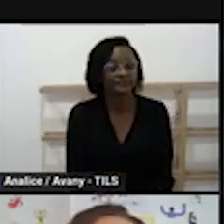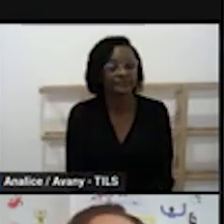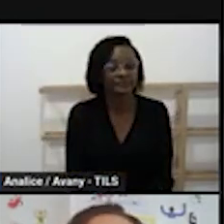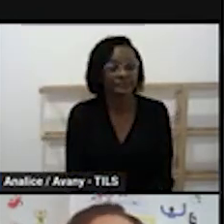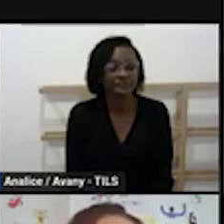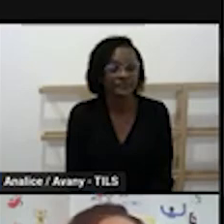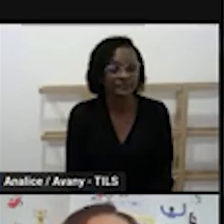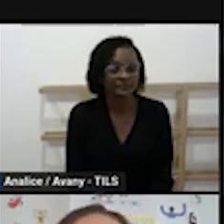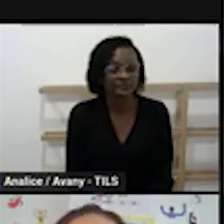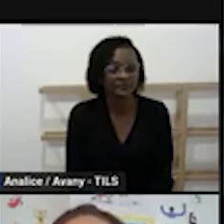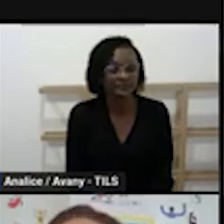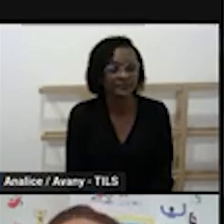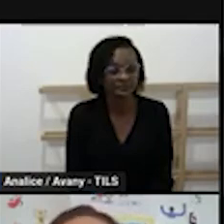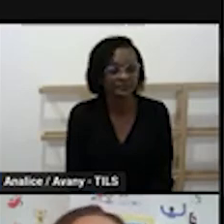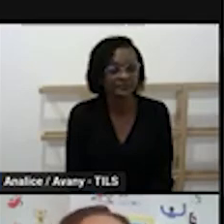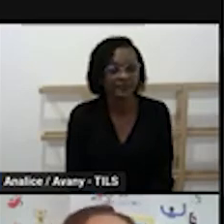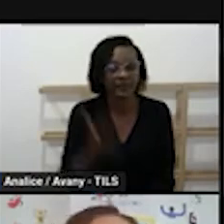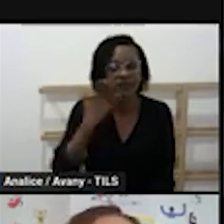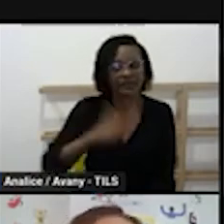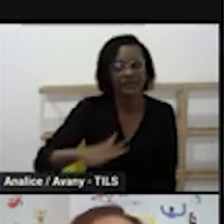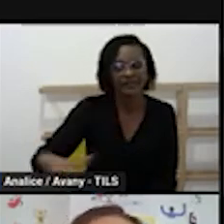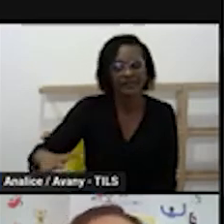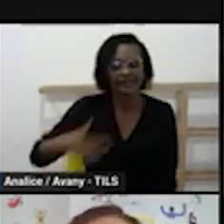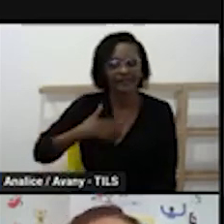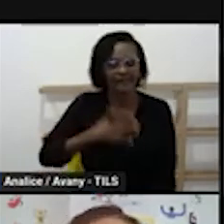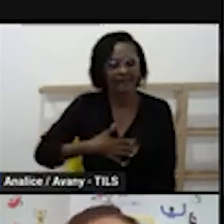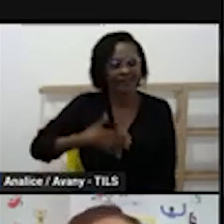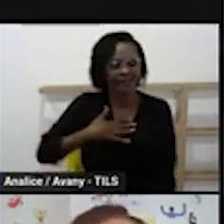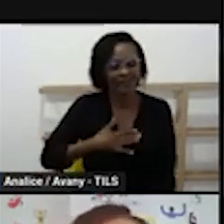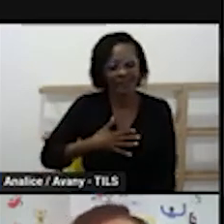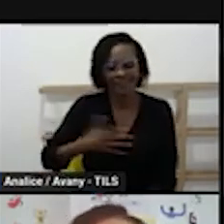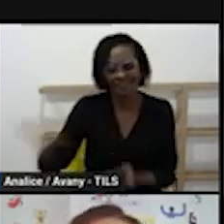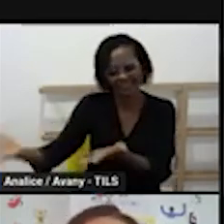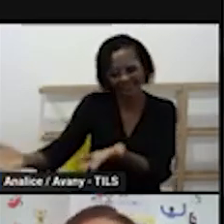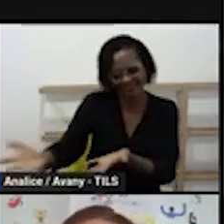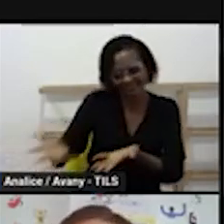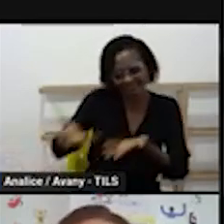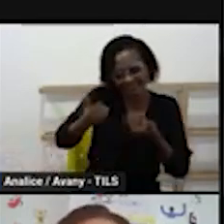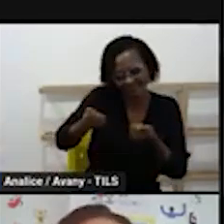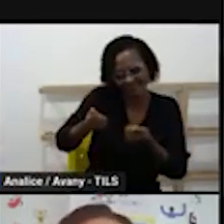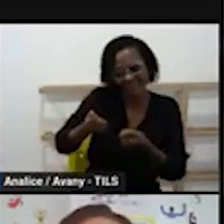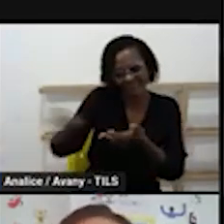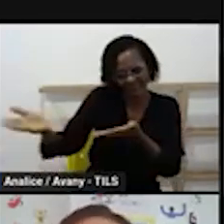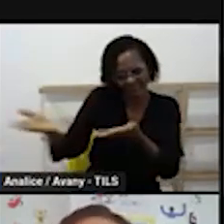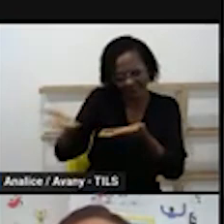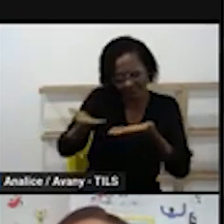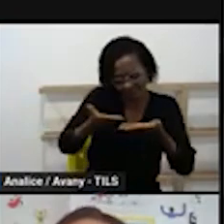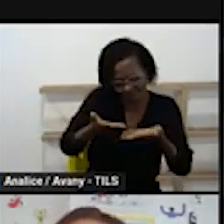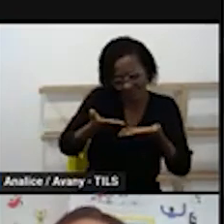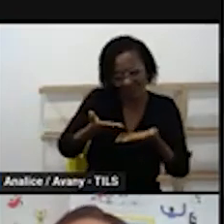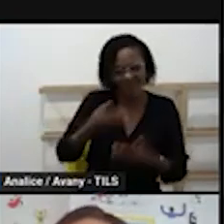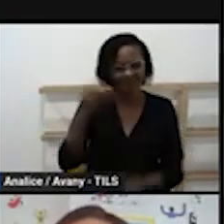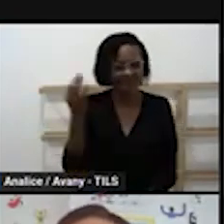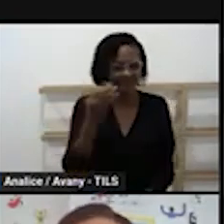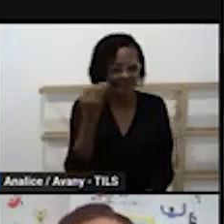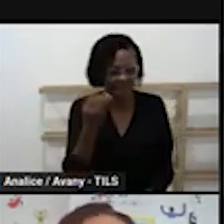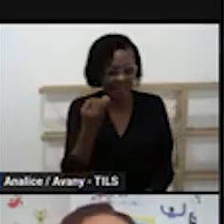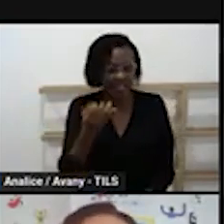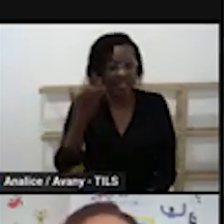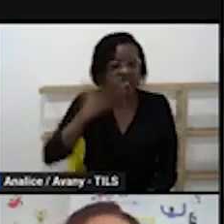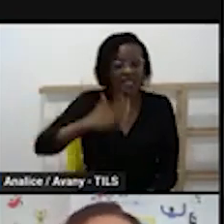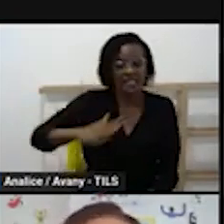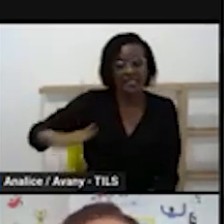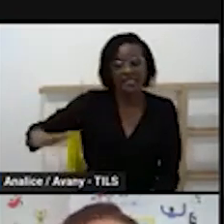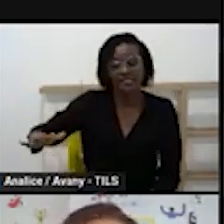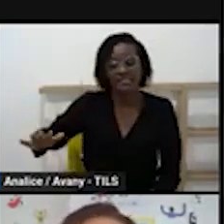poderão aparecer depois, como é a questão da acolhida. Então, a acolhida vai entrar esse período todo de acolhimento e adaptação das crianças pequenas